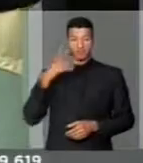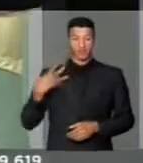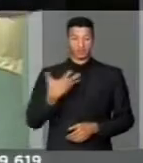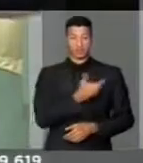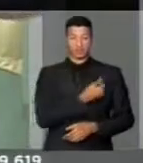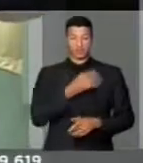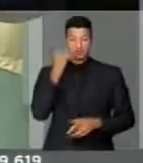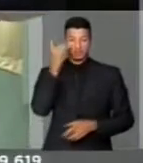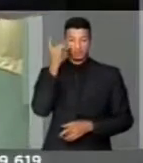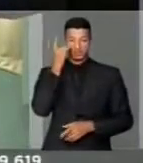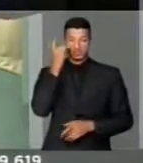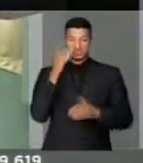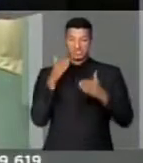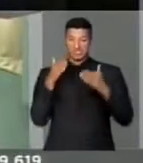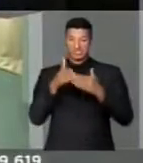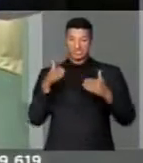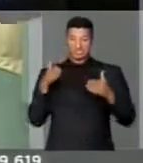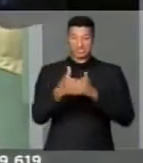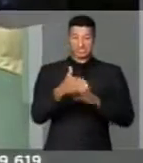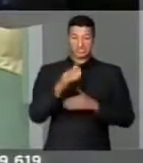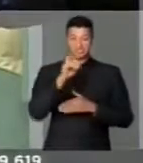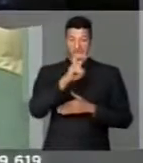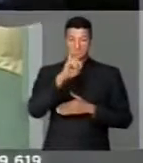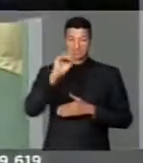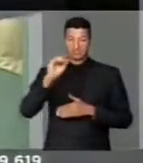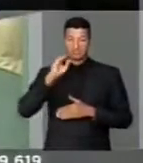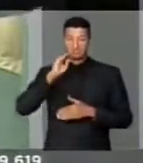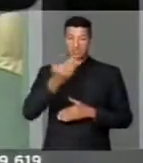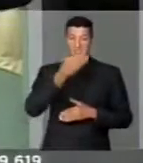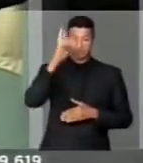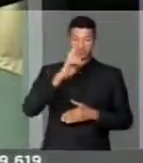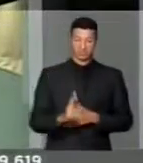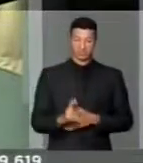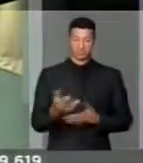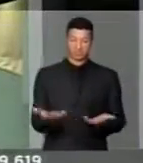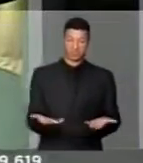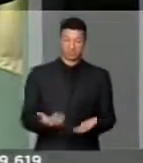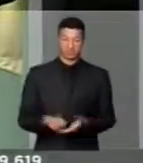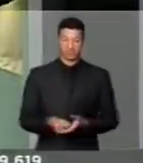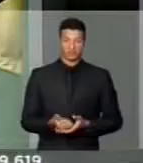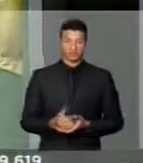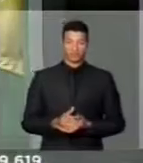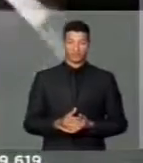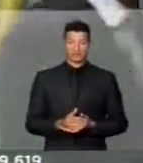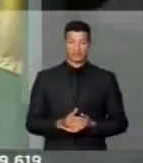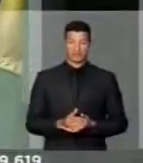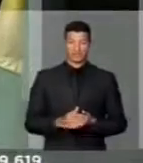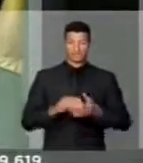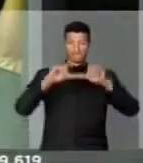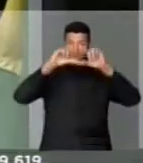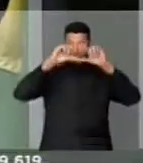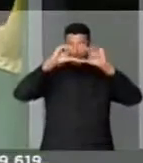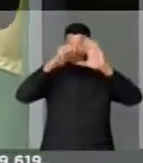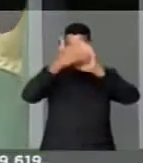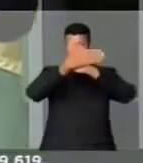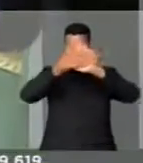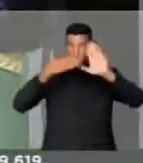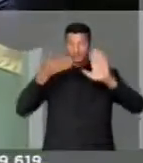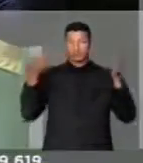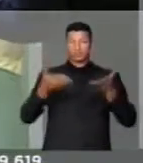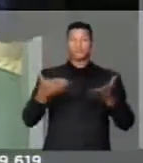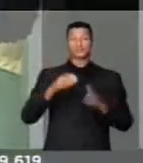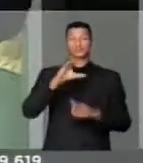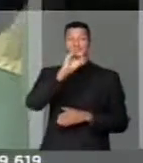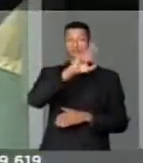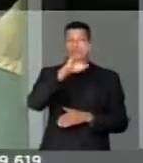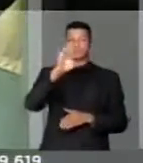Dilma ultrapassa 50 bilhões de reais. A manchete de hoje do Correio